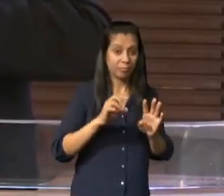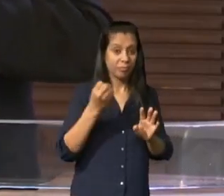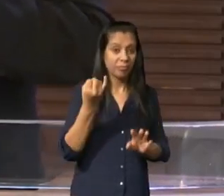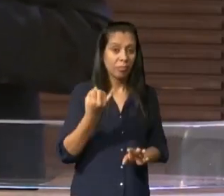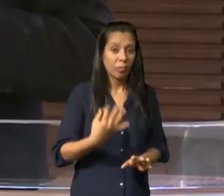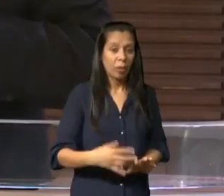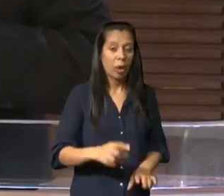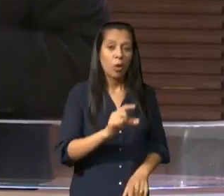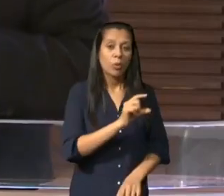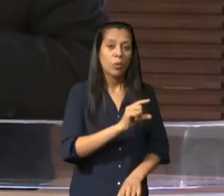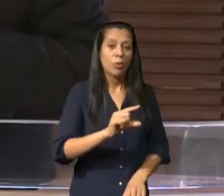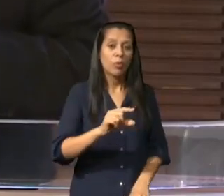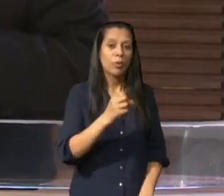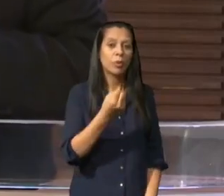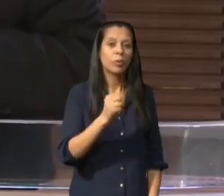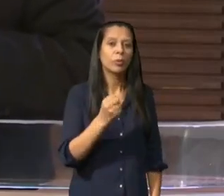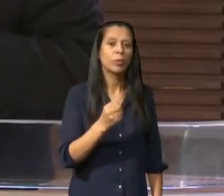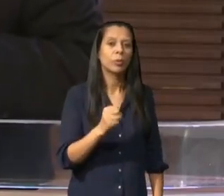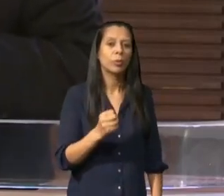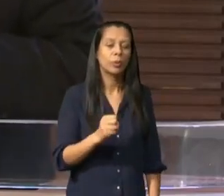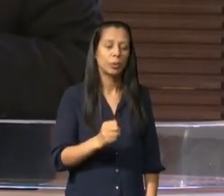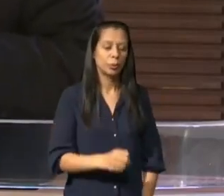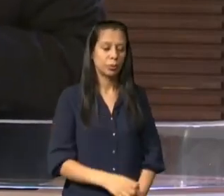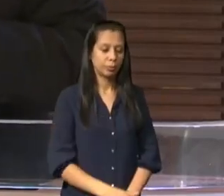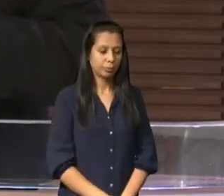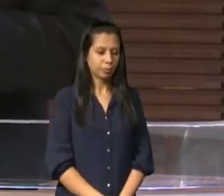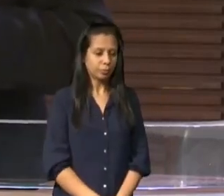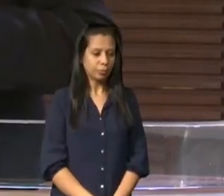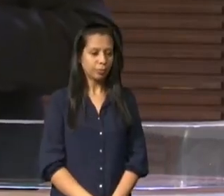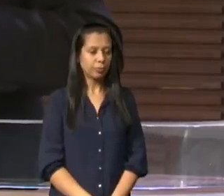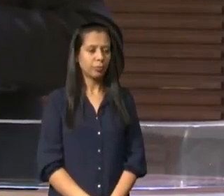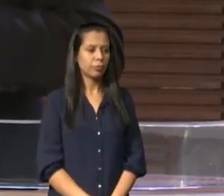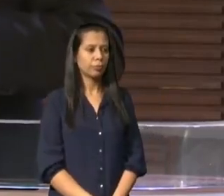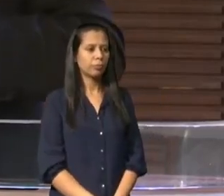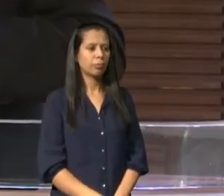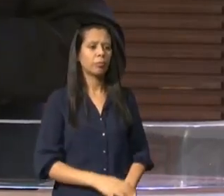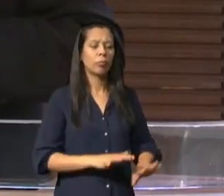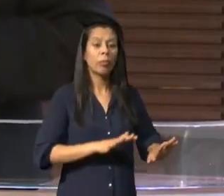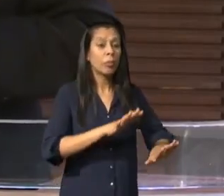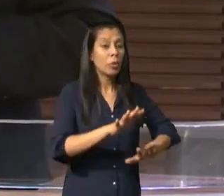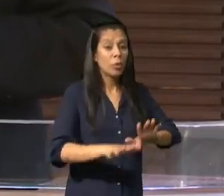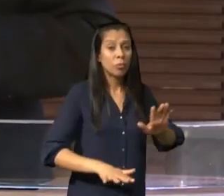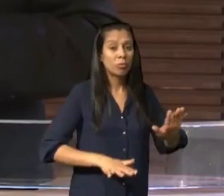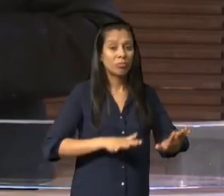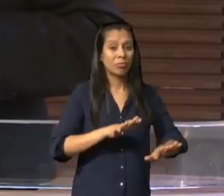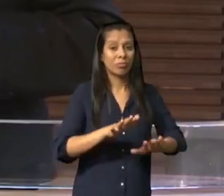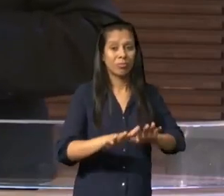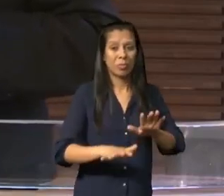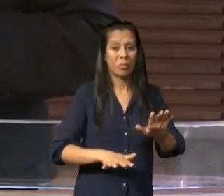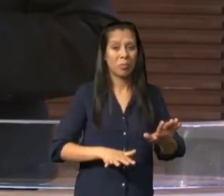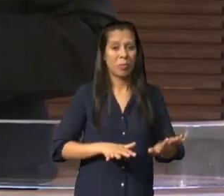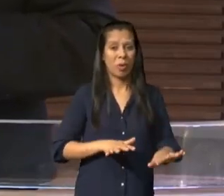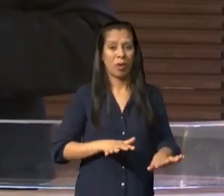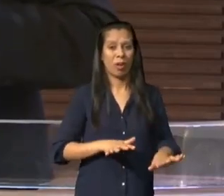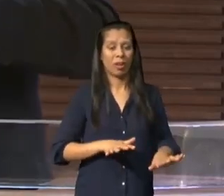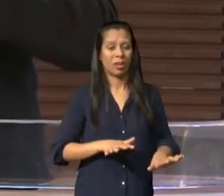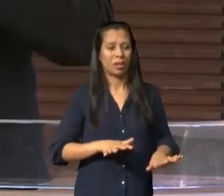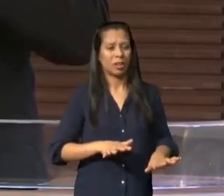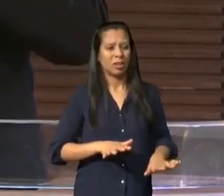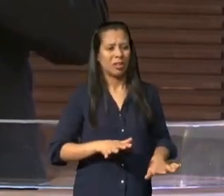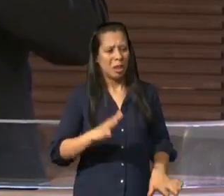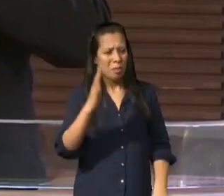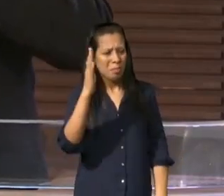não pratiquemos a imoralidade como alguns deles o fizeram e caíram num só dia